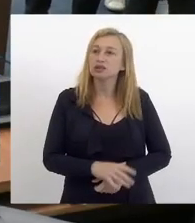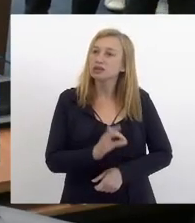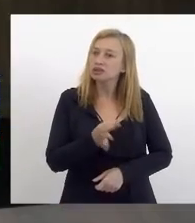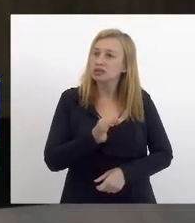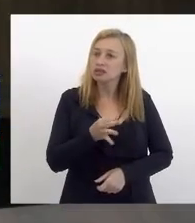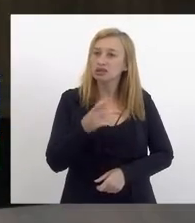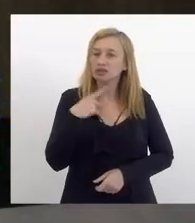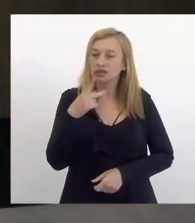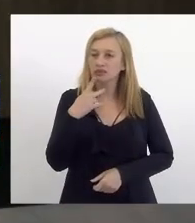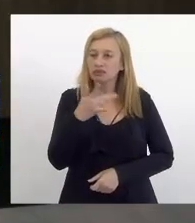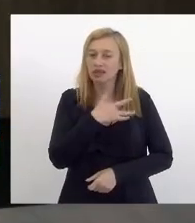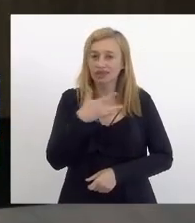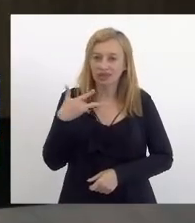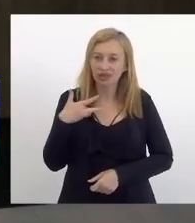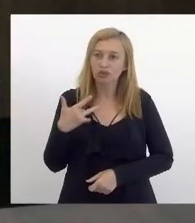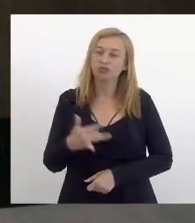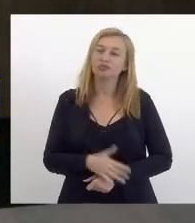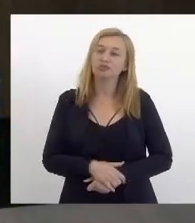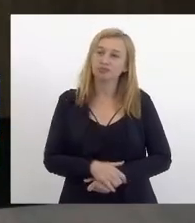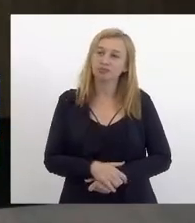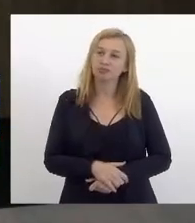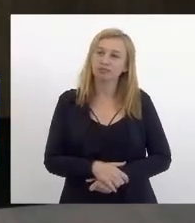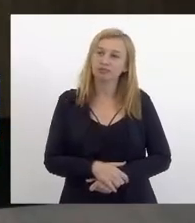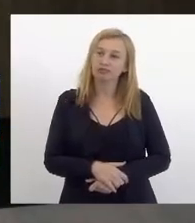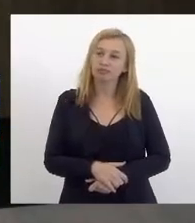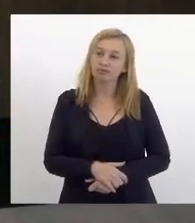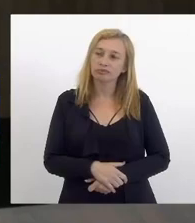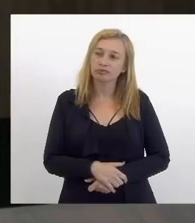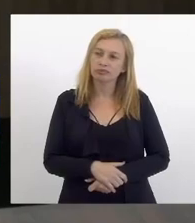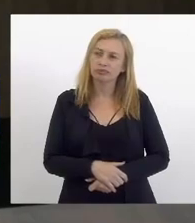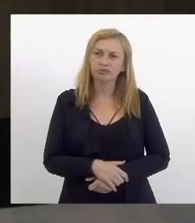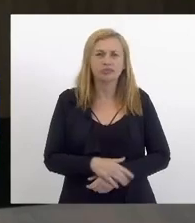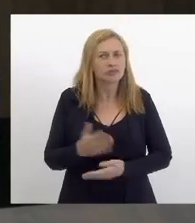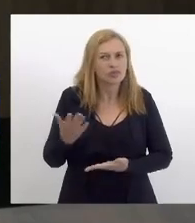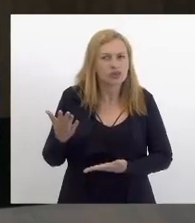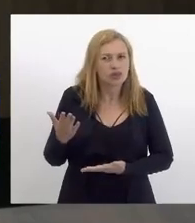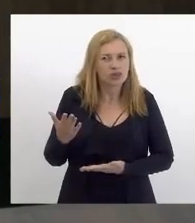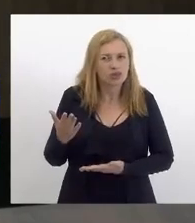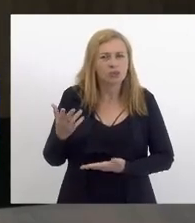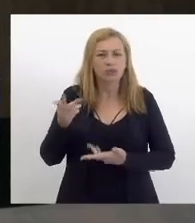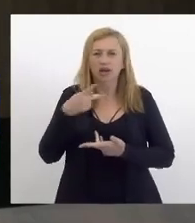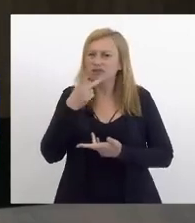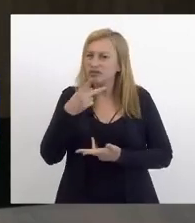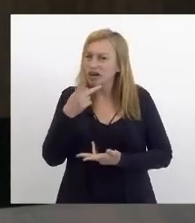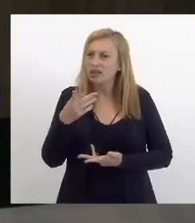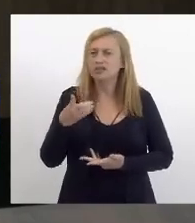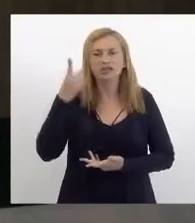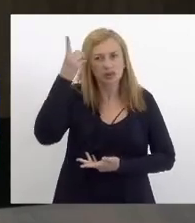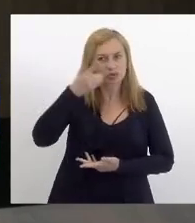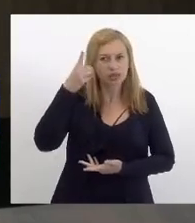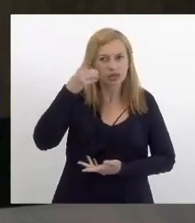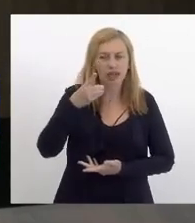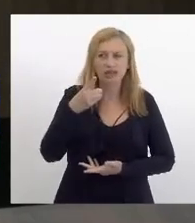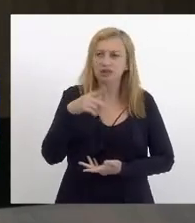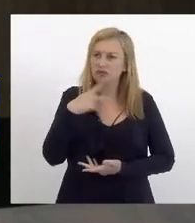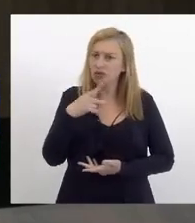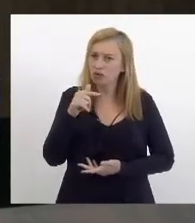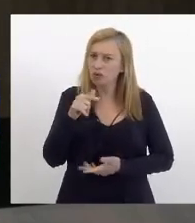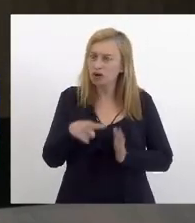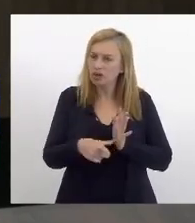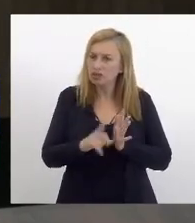falar da saúde no entanto pelo discurso do deputado que me antecedeu